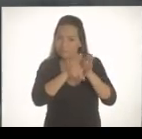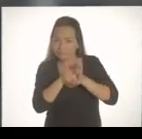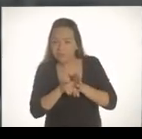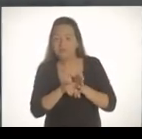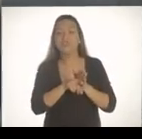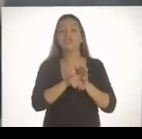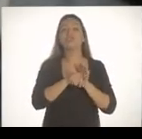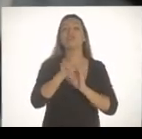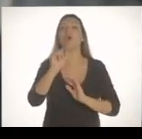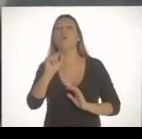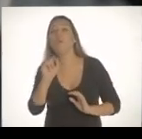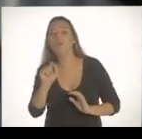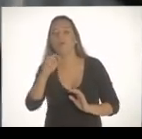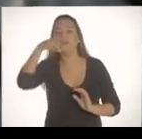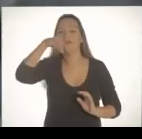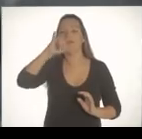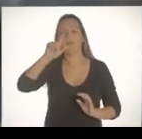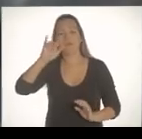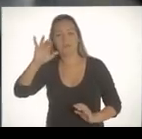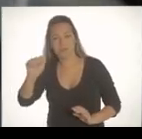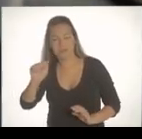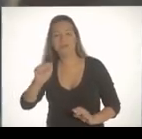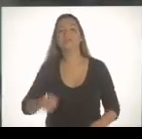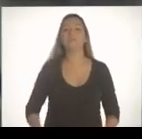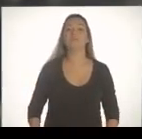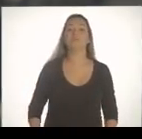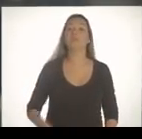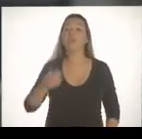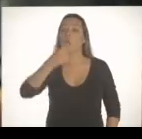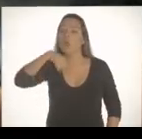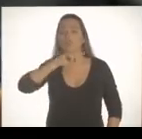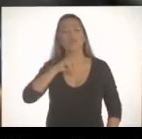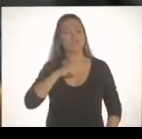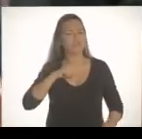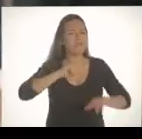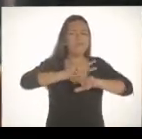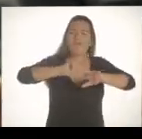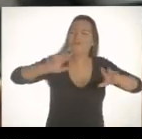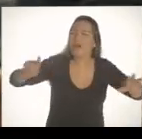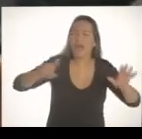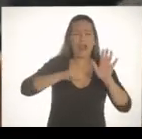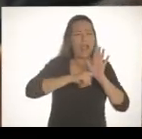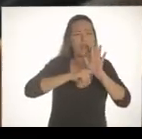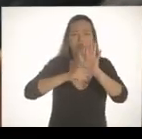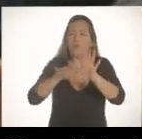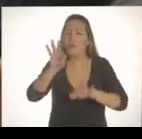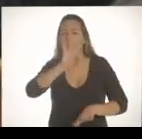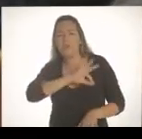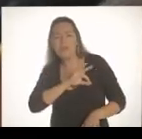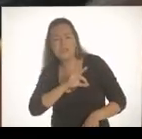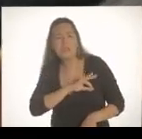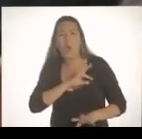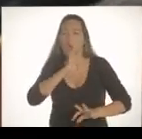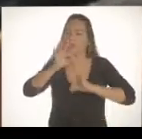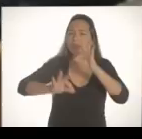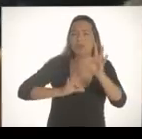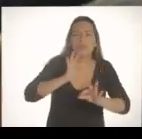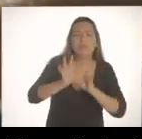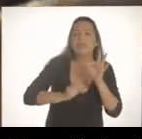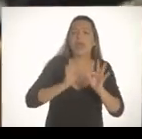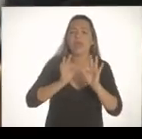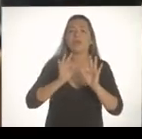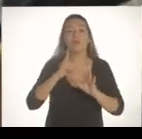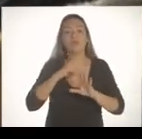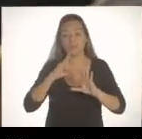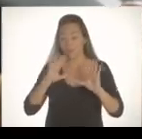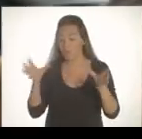parlamentar de inquérito, para investigar as milícias. A gente contou com a ajuda de vários policiais, técnicos,